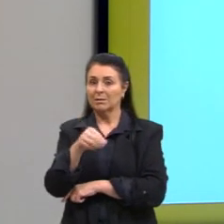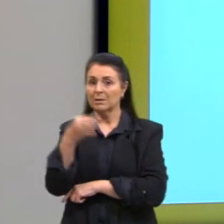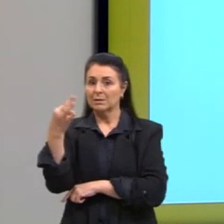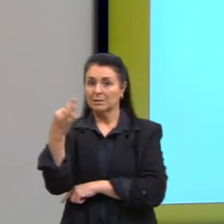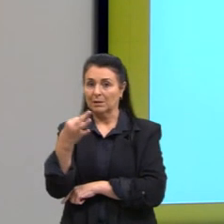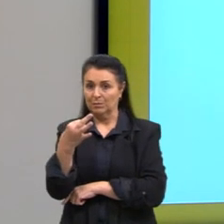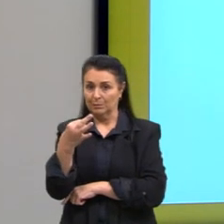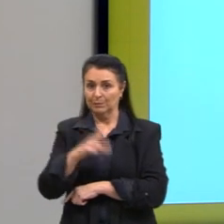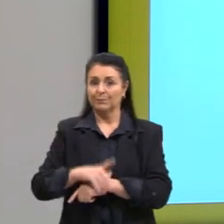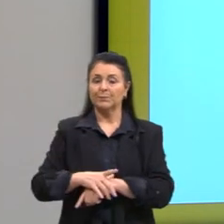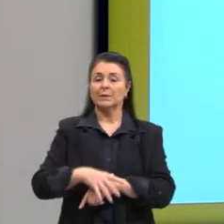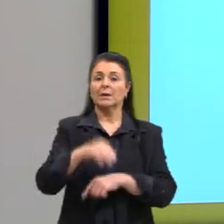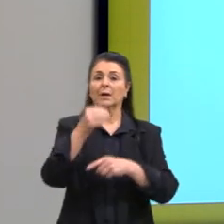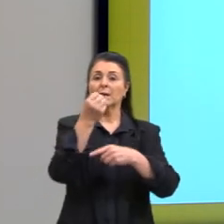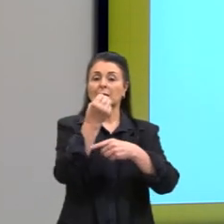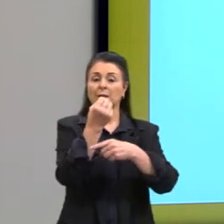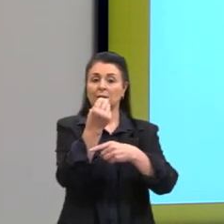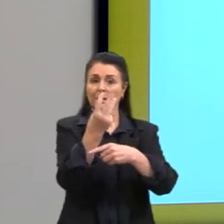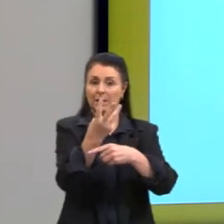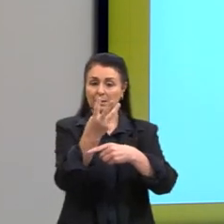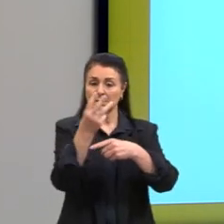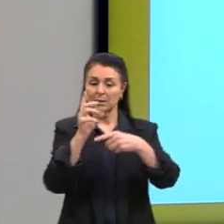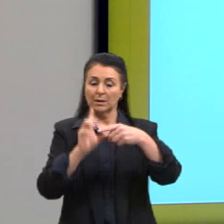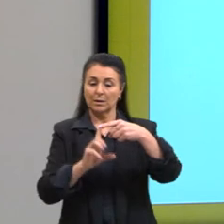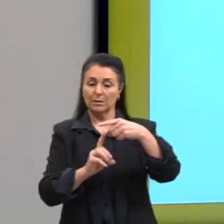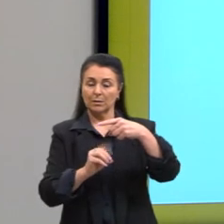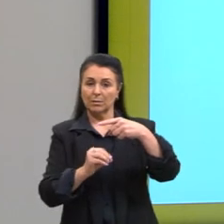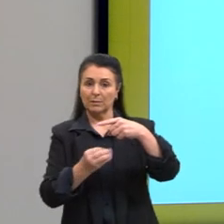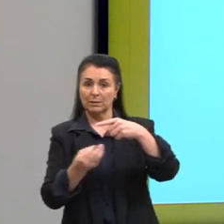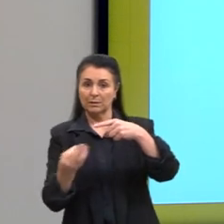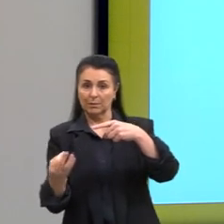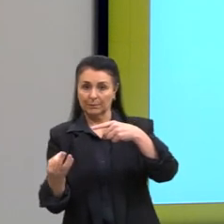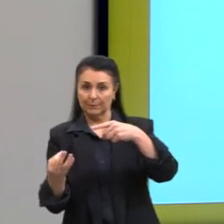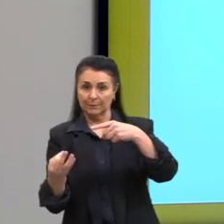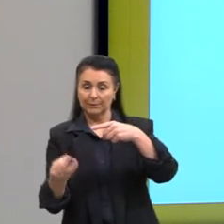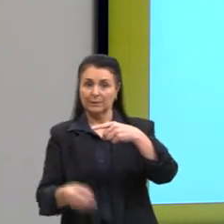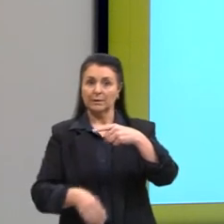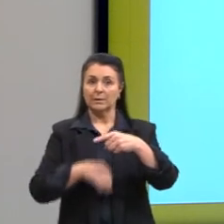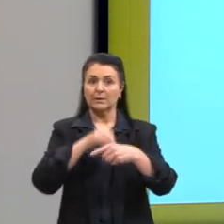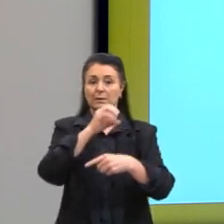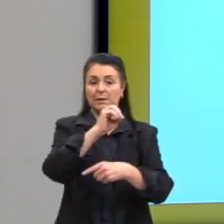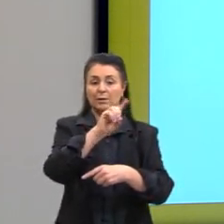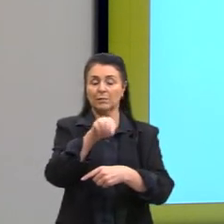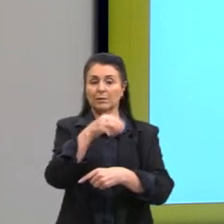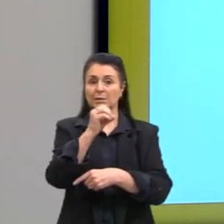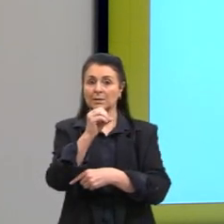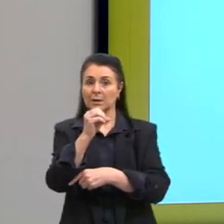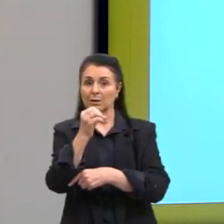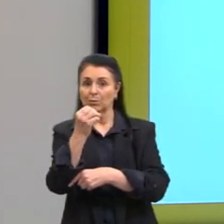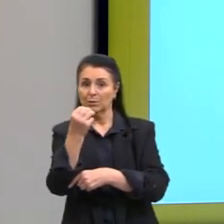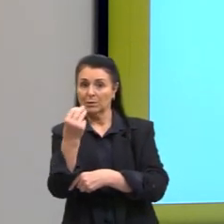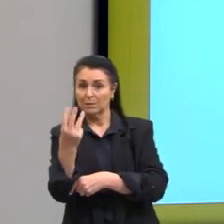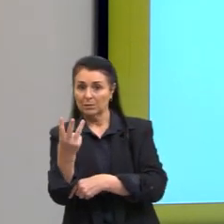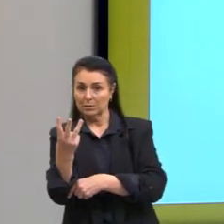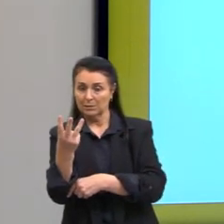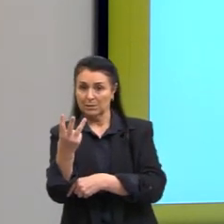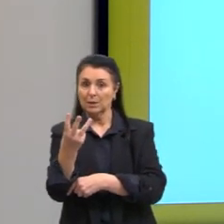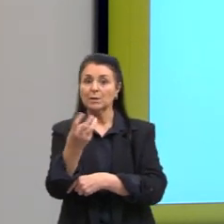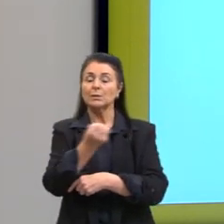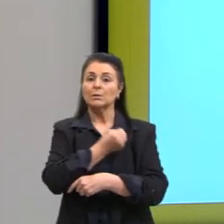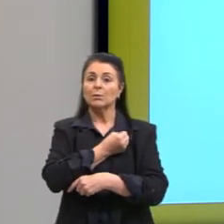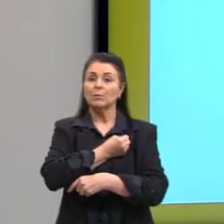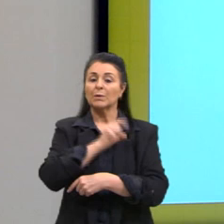3 sobre 100. Então, é 0,03. Então, são números decimais exatos.